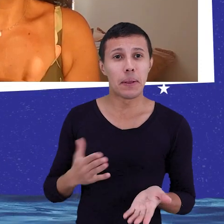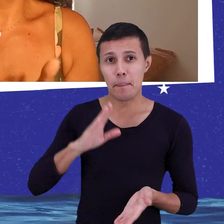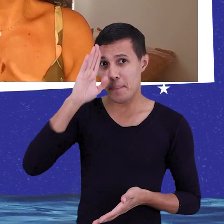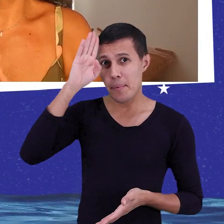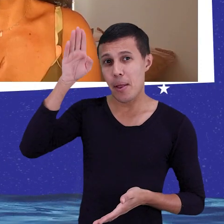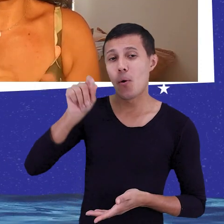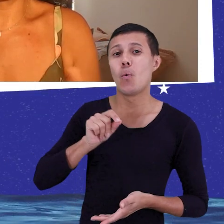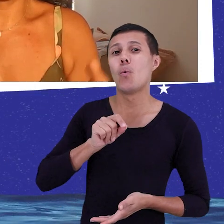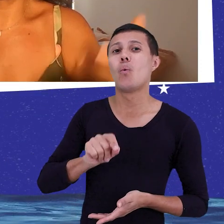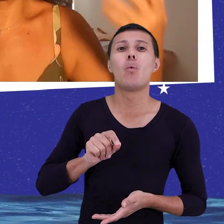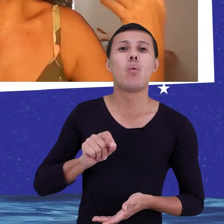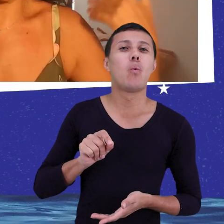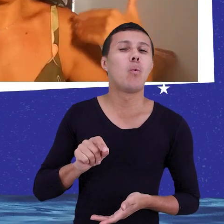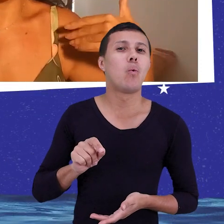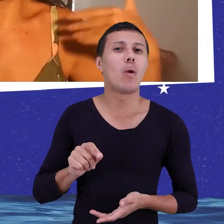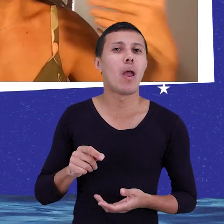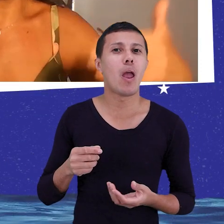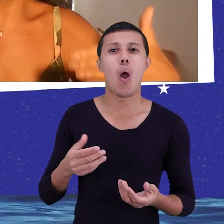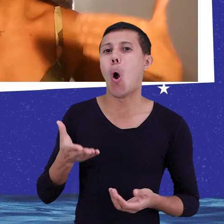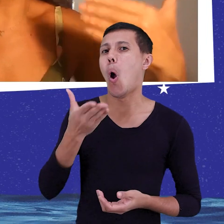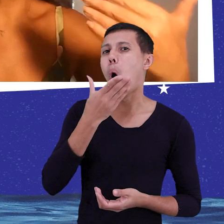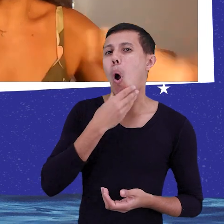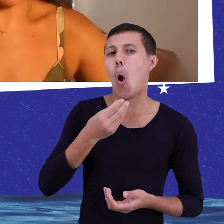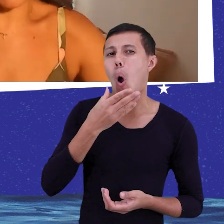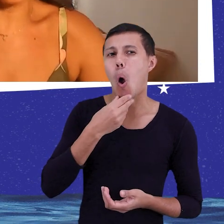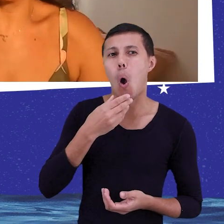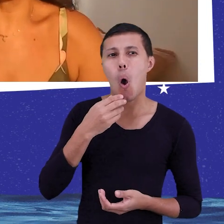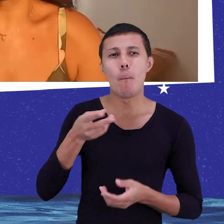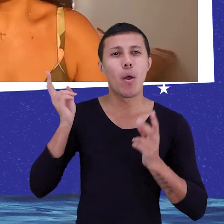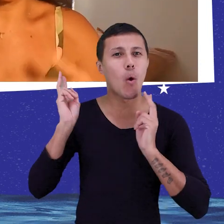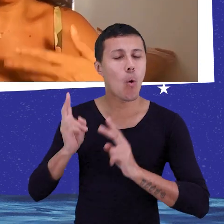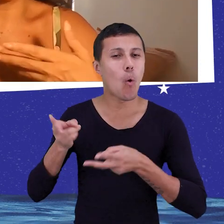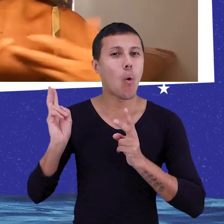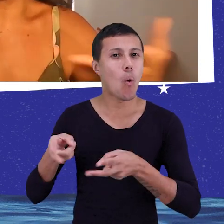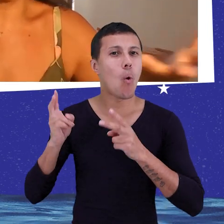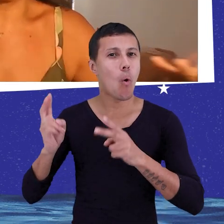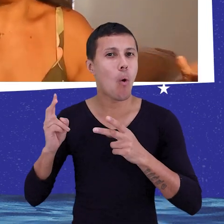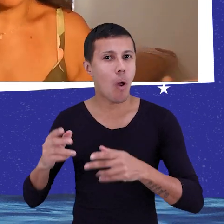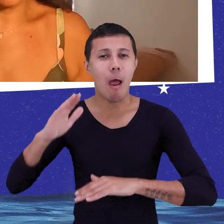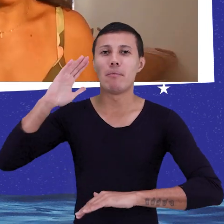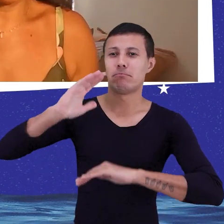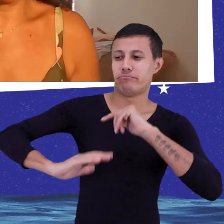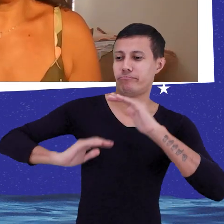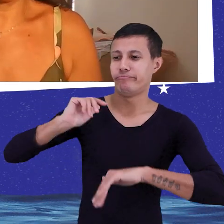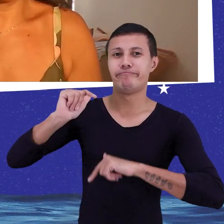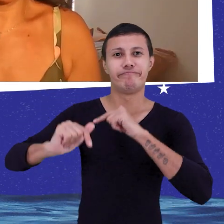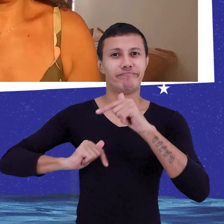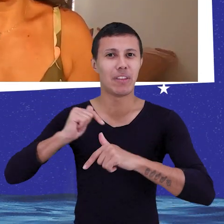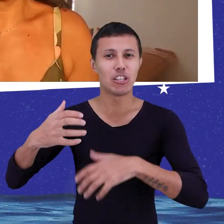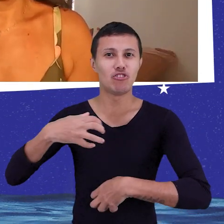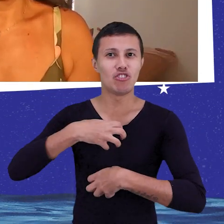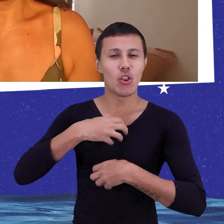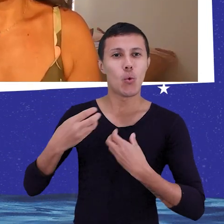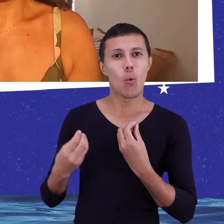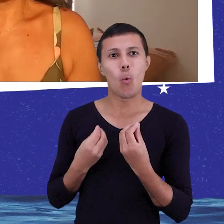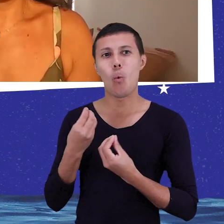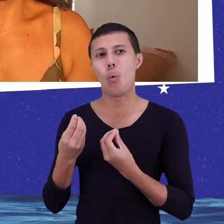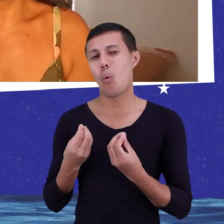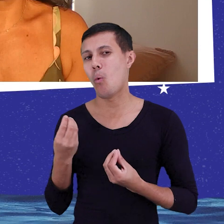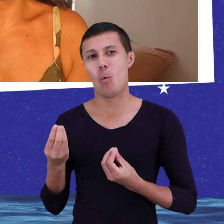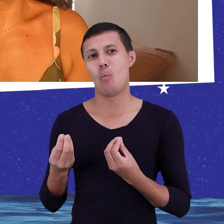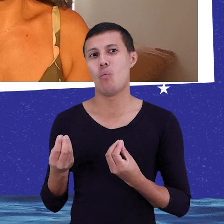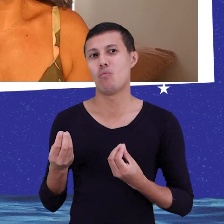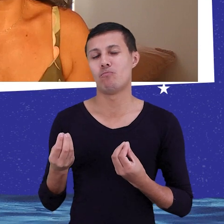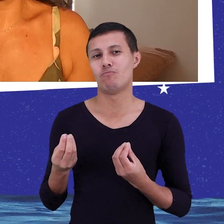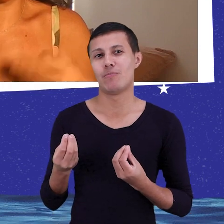principalmente de como os homens ainda fazem, né? Ainda atuam de uma forma que